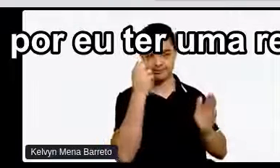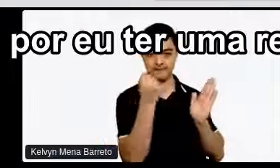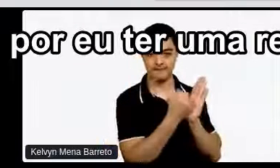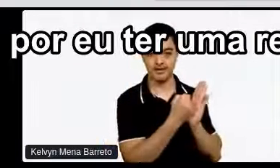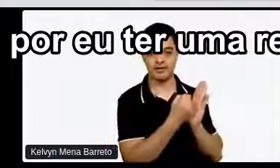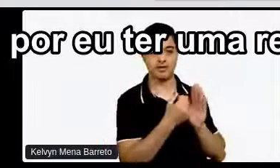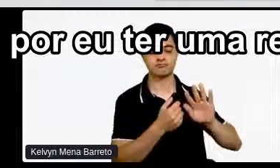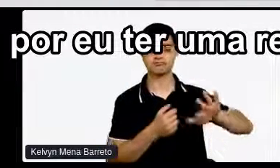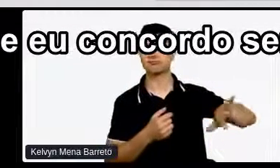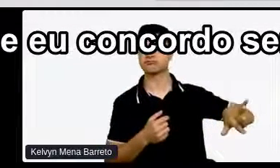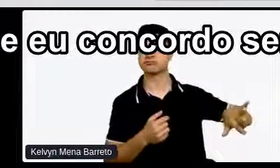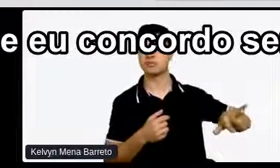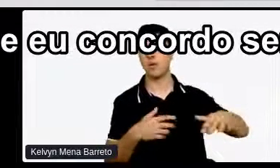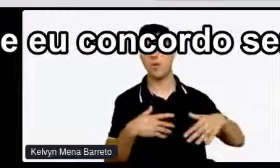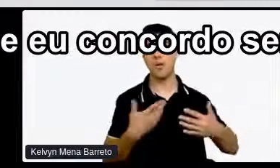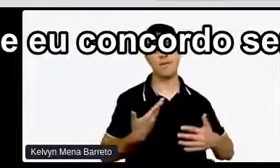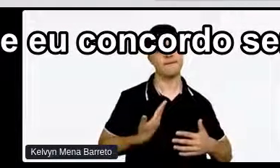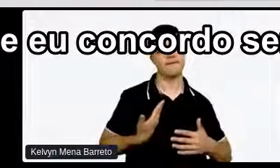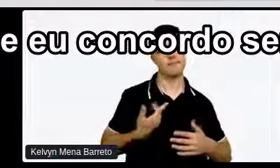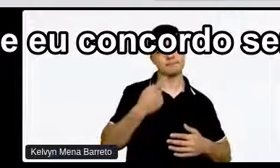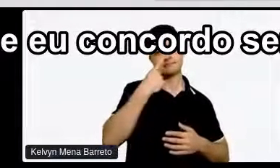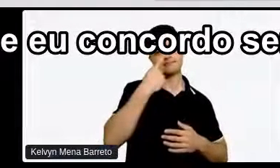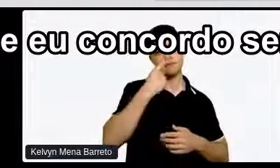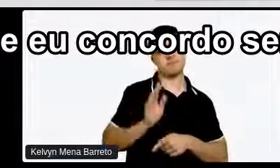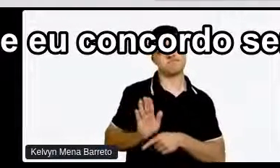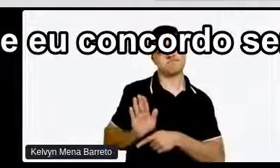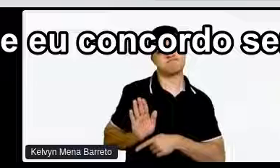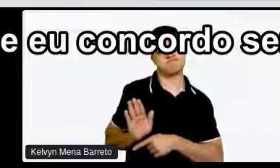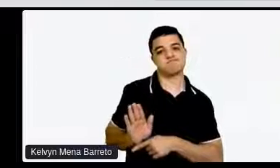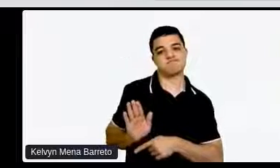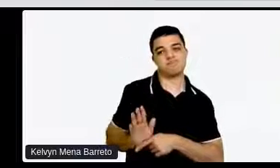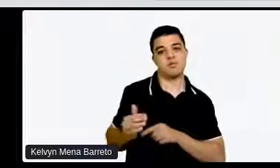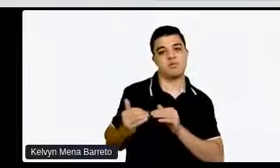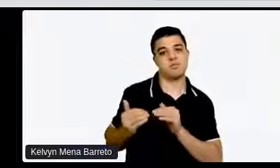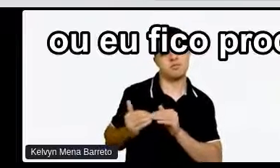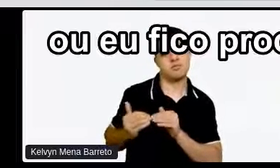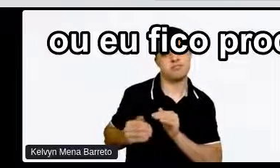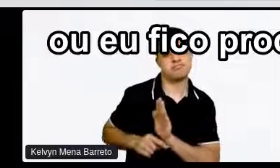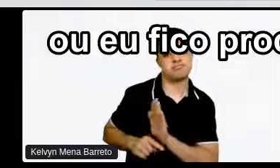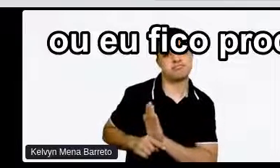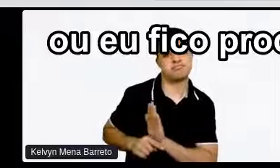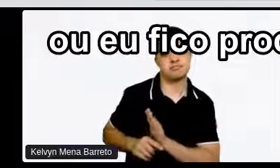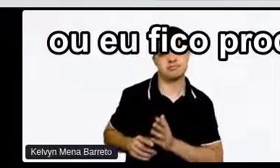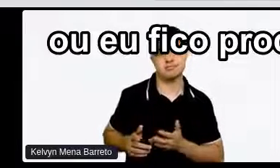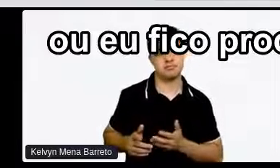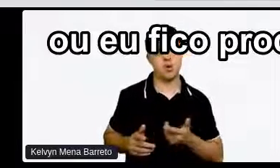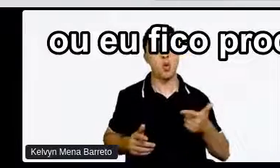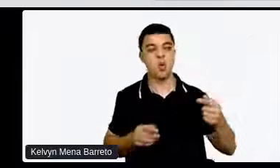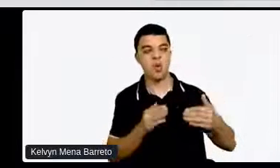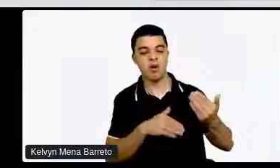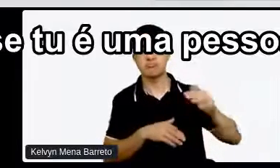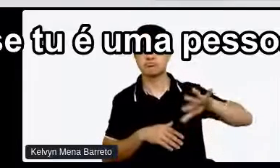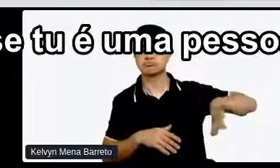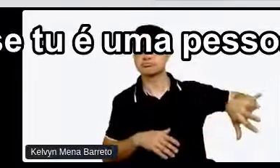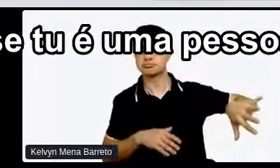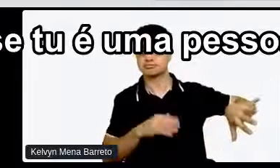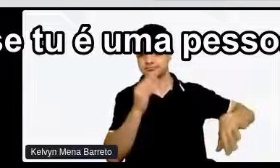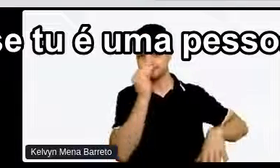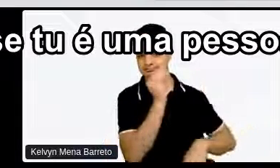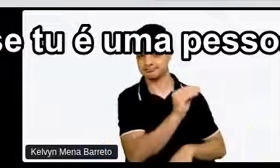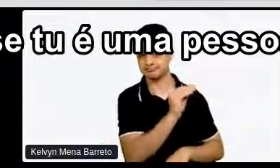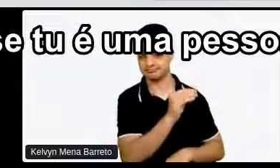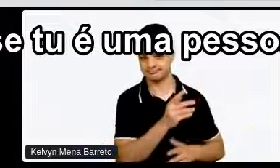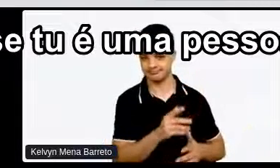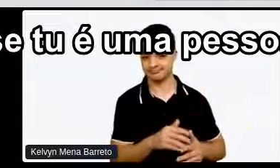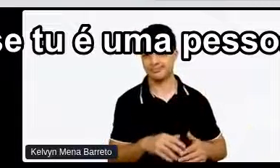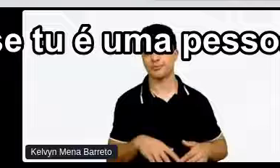Por eu ter uma relação De amizade Ou porque eu concordo Sempre com o que elas dizem Ou eu fico procurando Provas Ah mas se tu